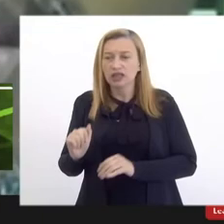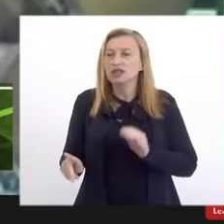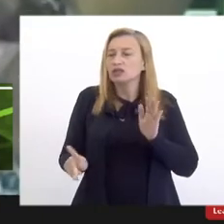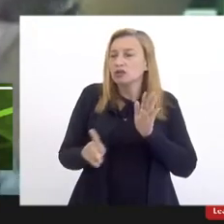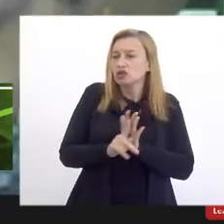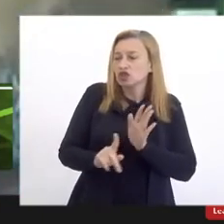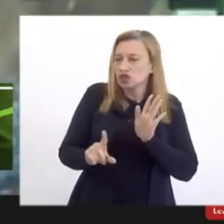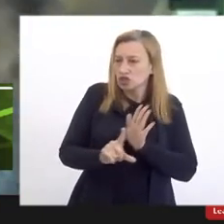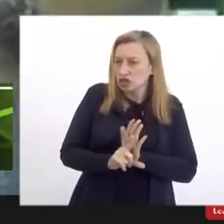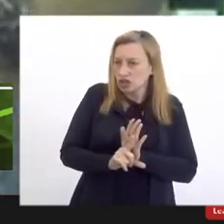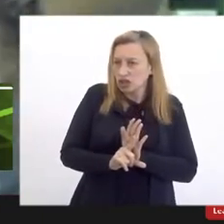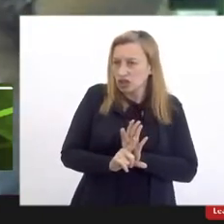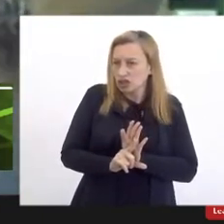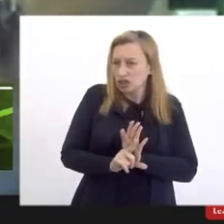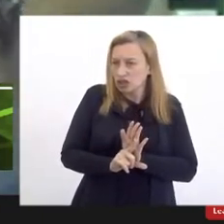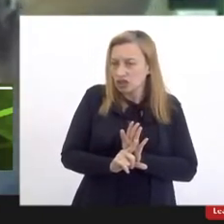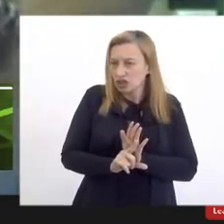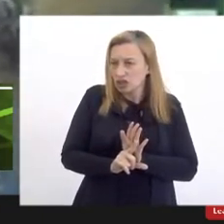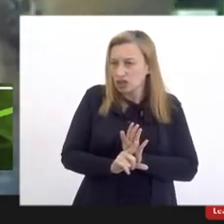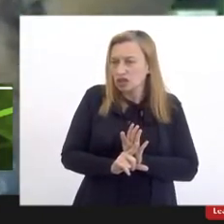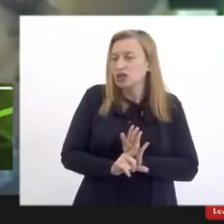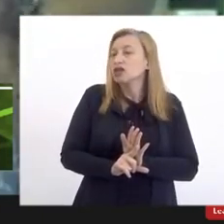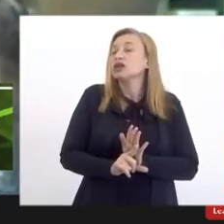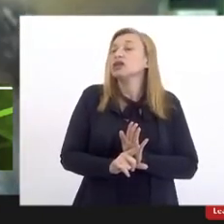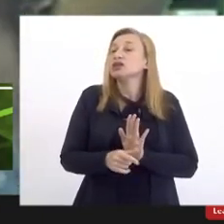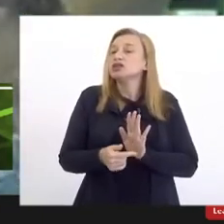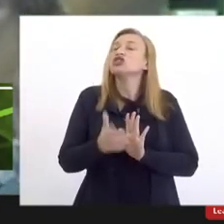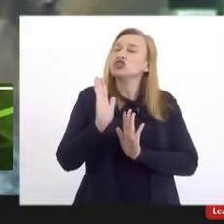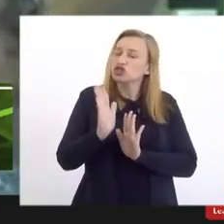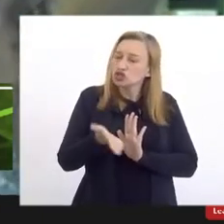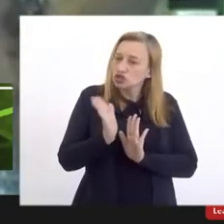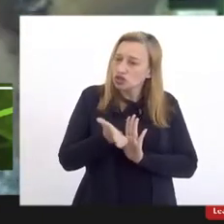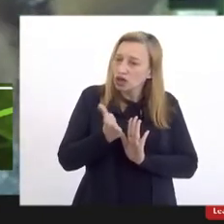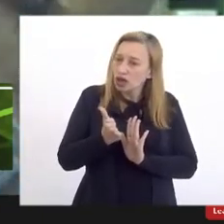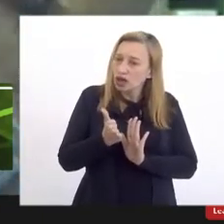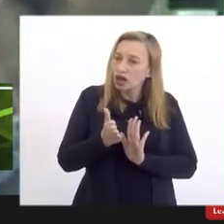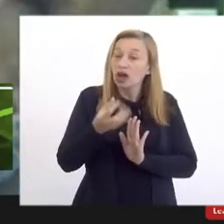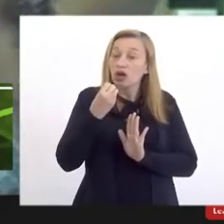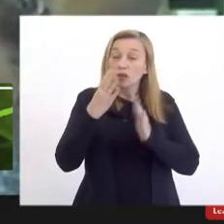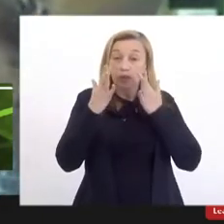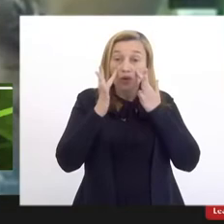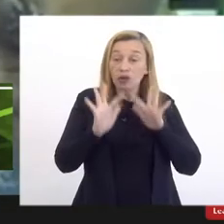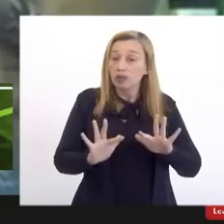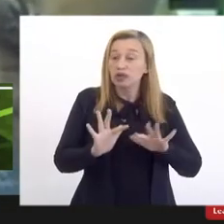lei, que está prevista nas 5.380, já é um bom alento.